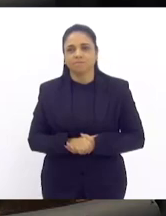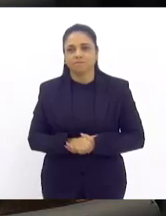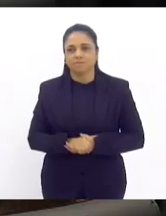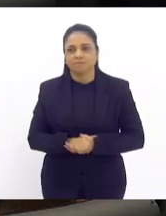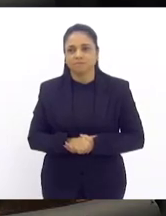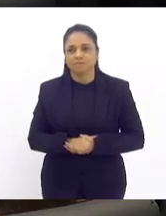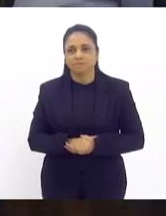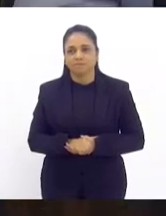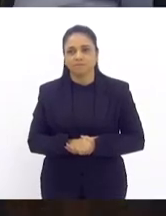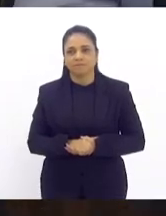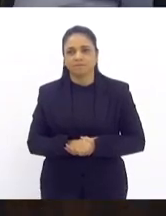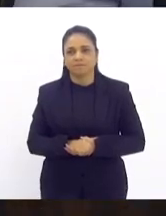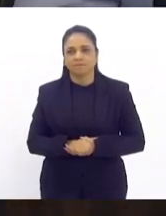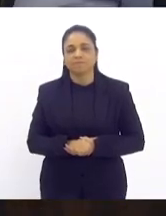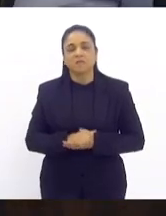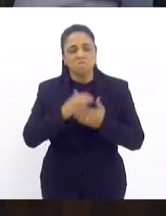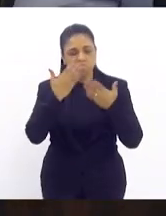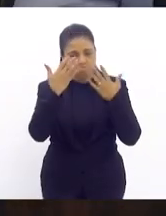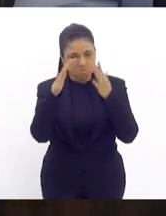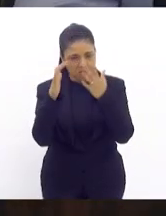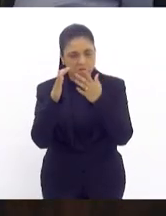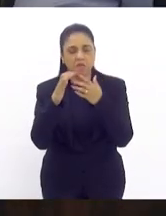parabéns aí deputado